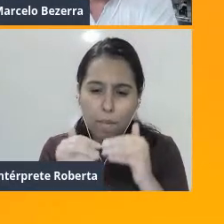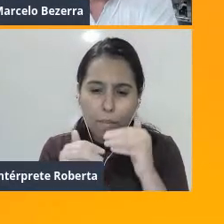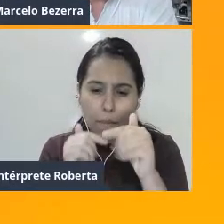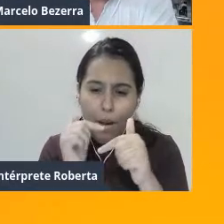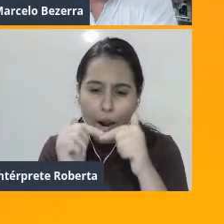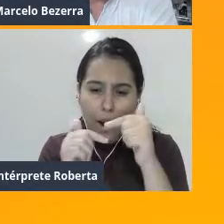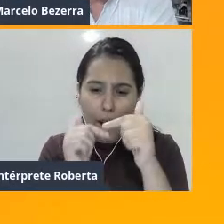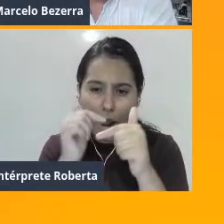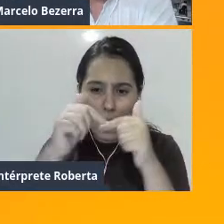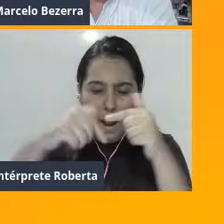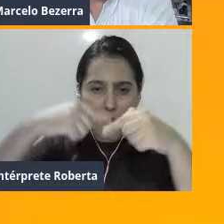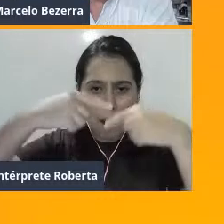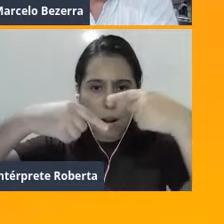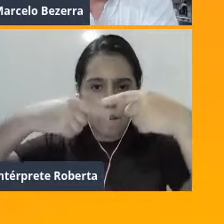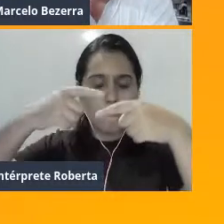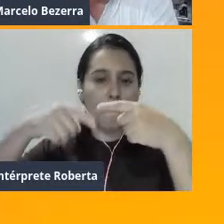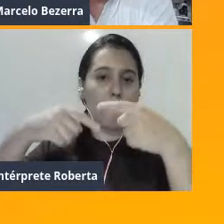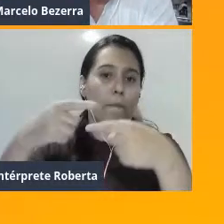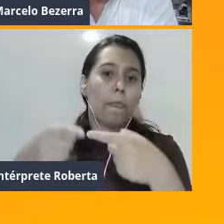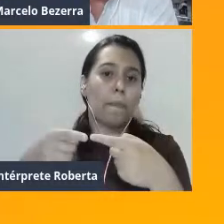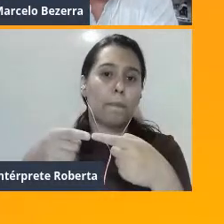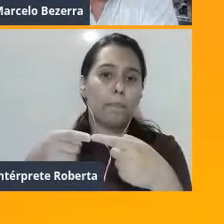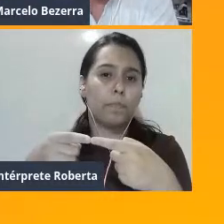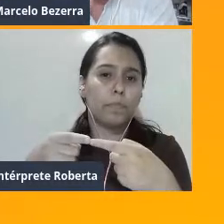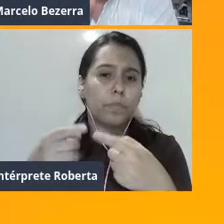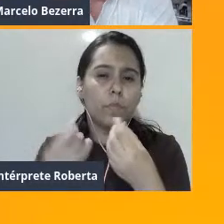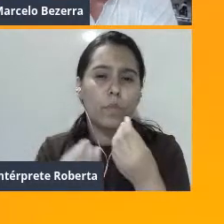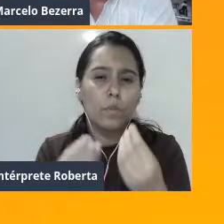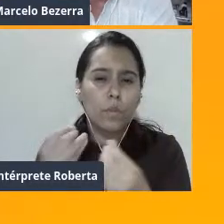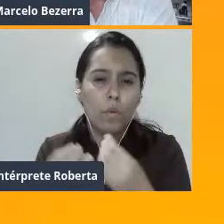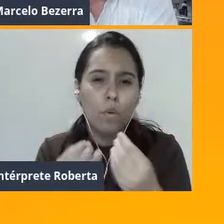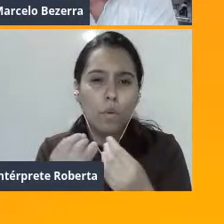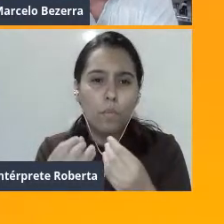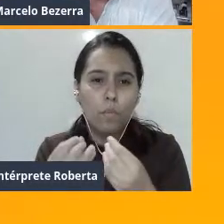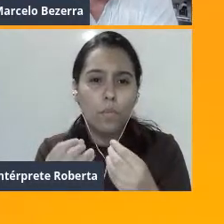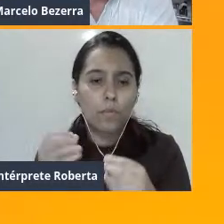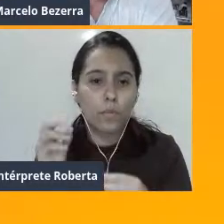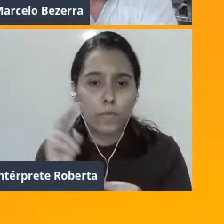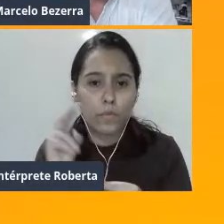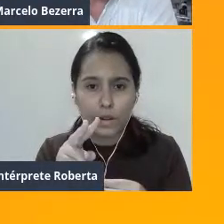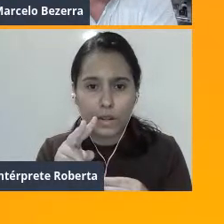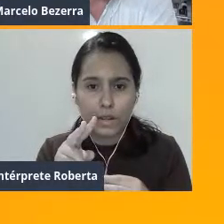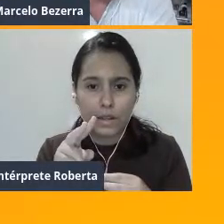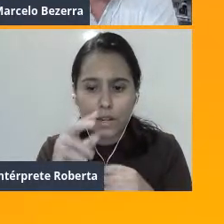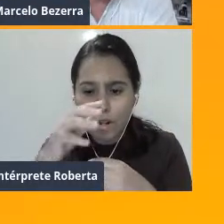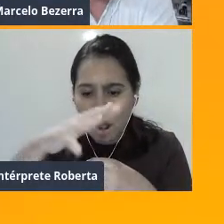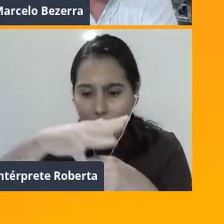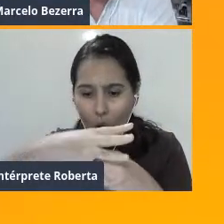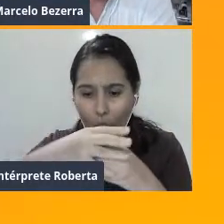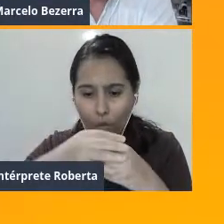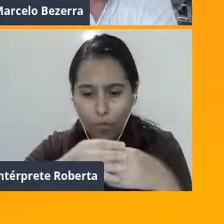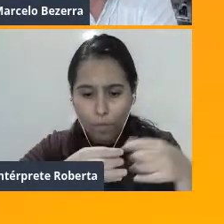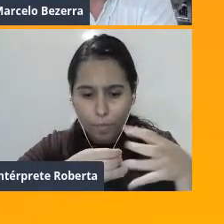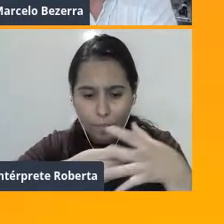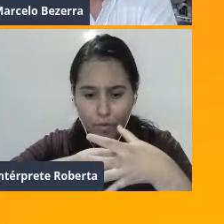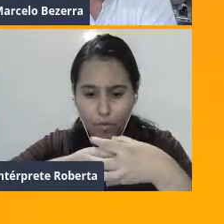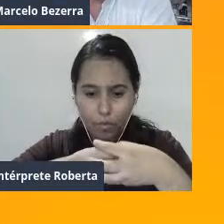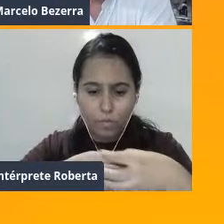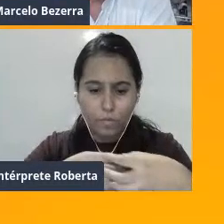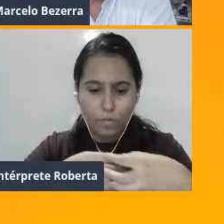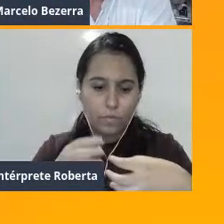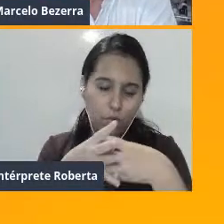sendo... Eles entram, eles são envolvidos por alguns tipos celulares e